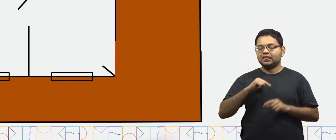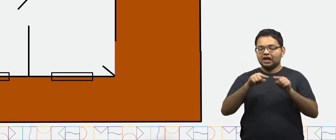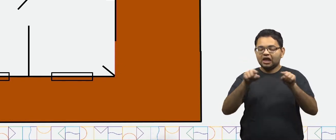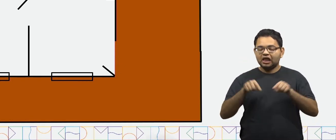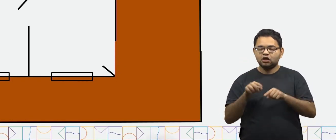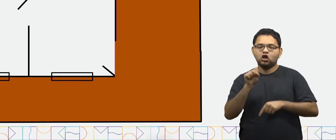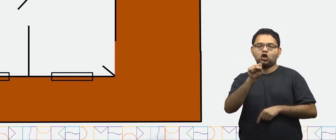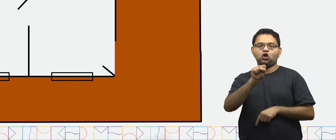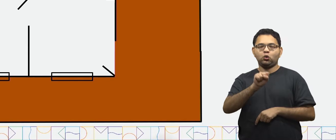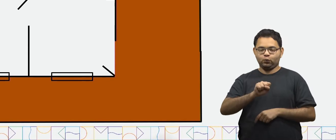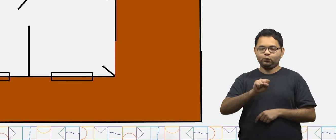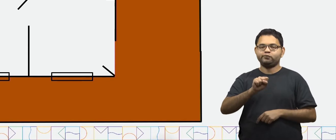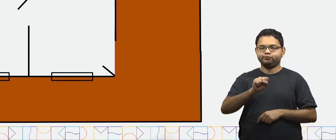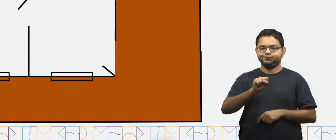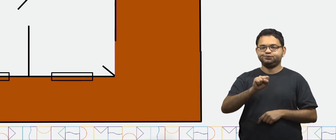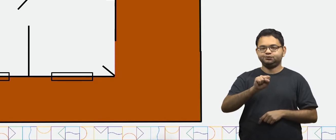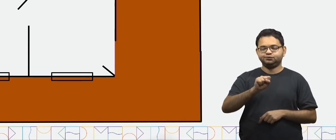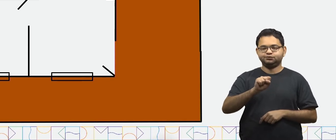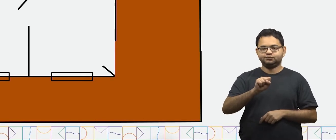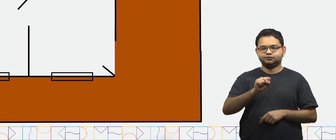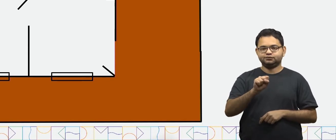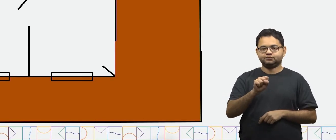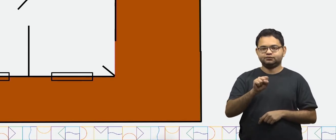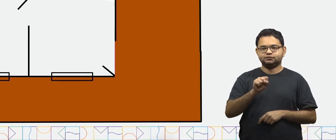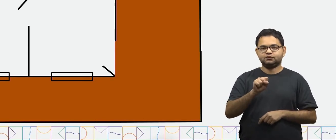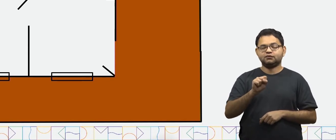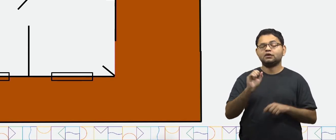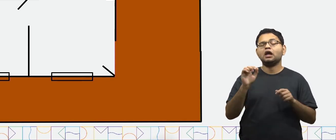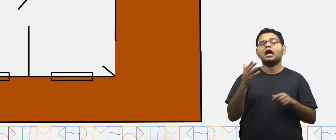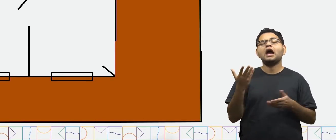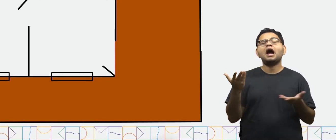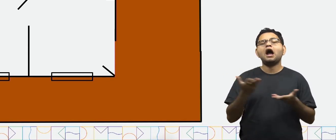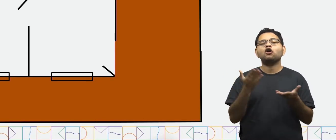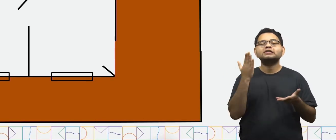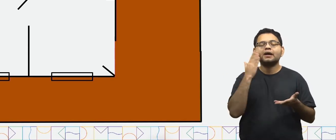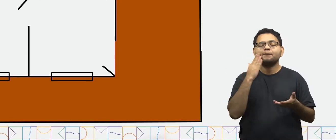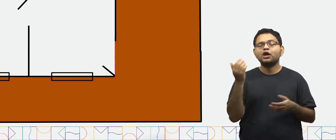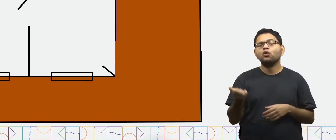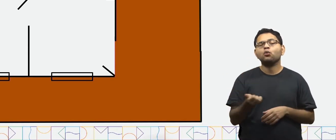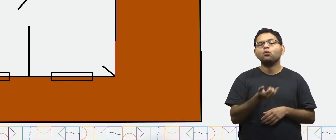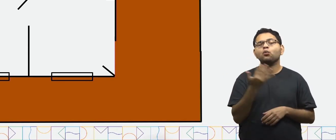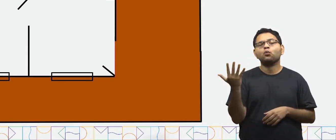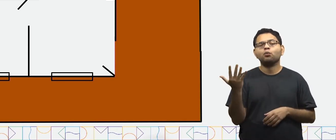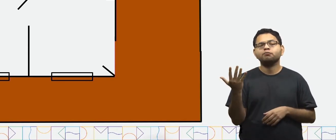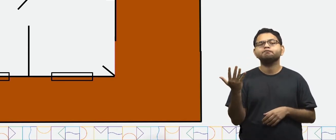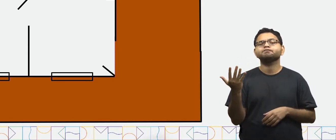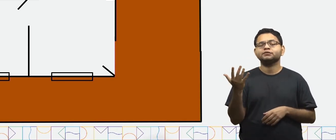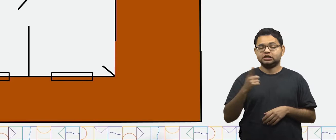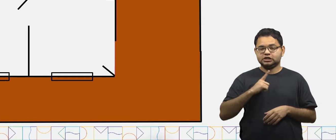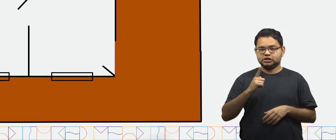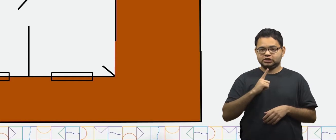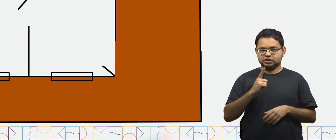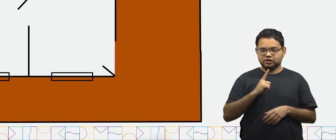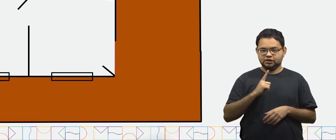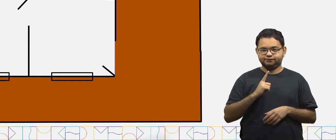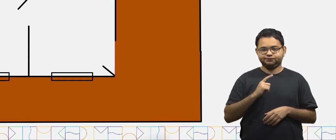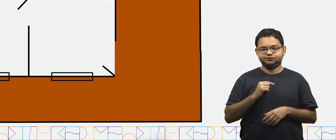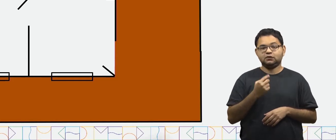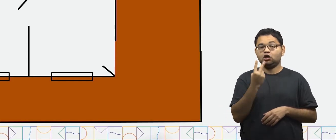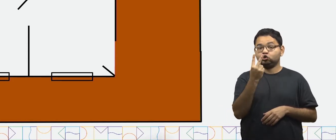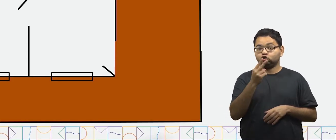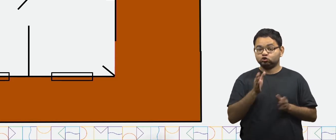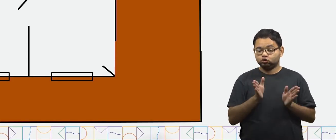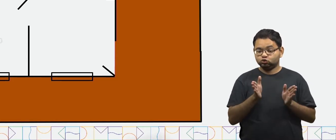temos 8 cômodos nessa casa. Vamos lá ver quais são esses cômodos. Nós temos